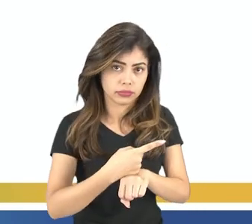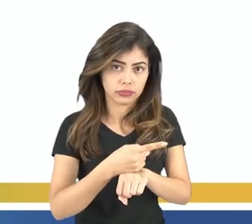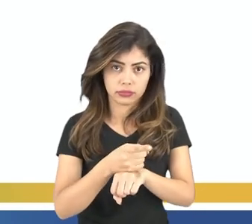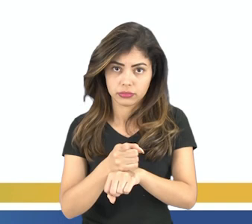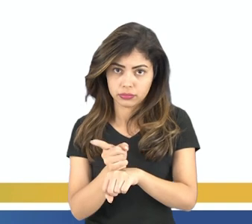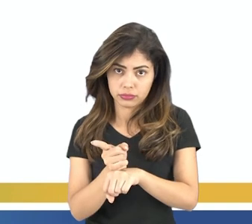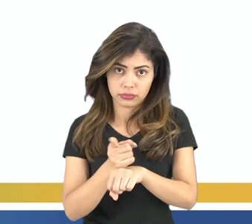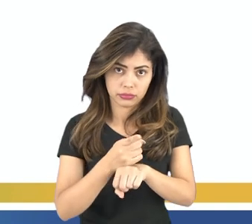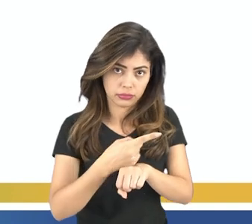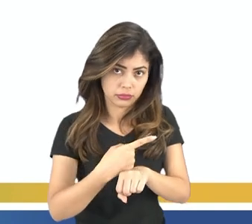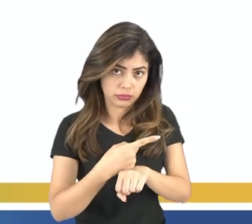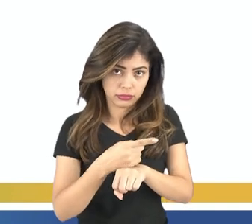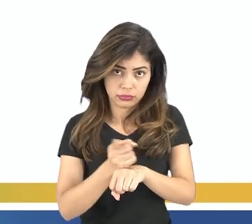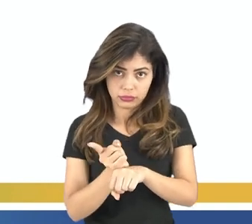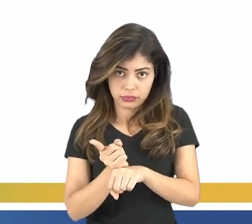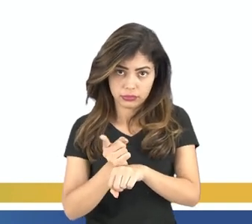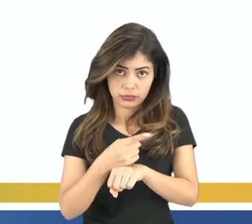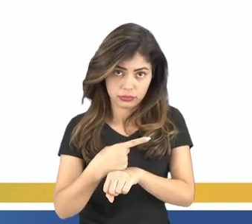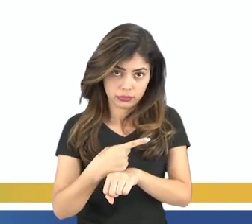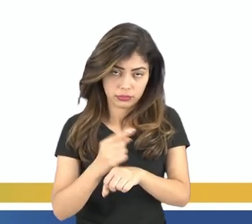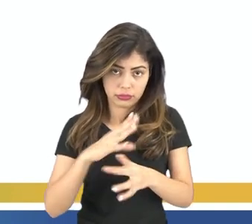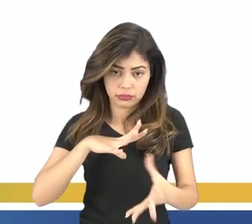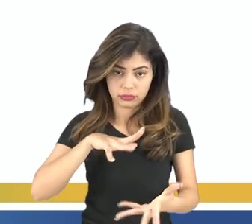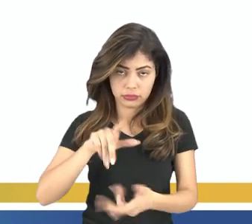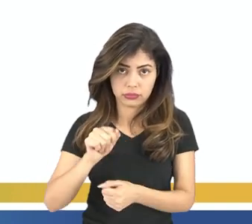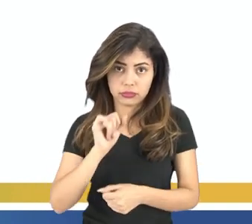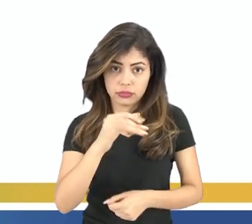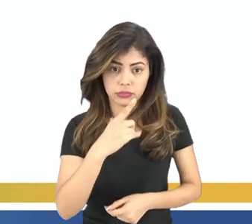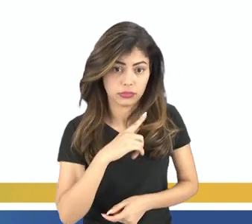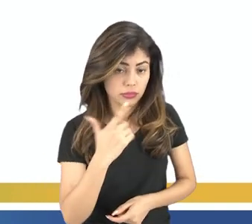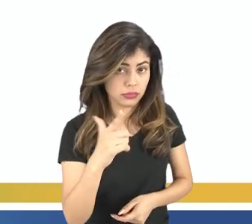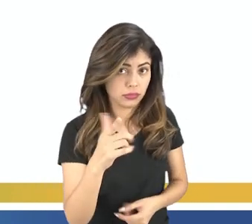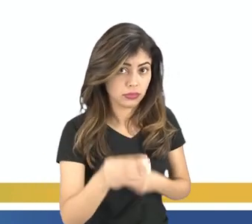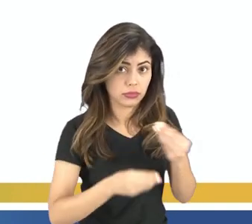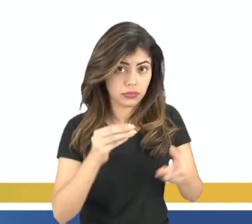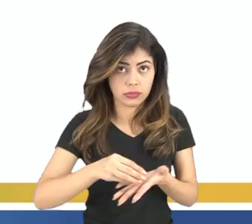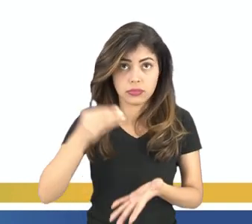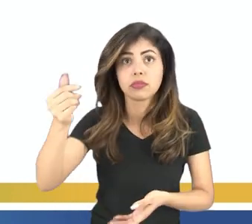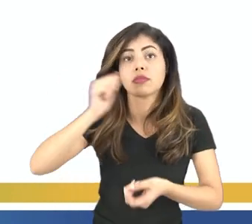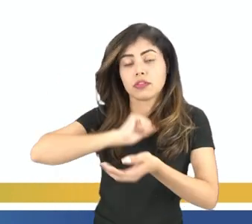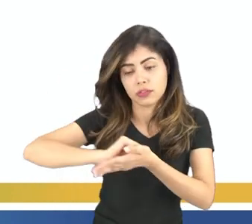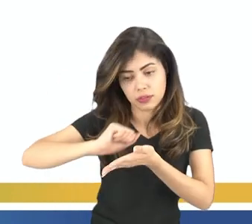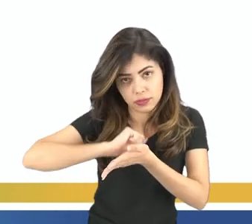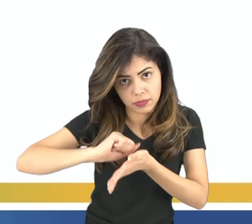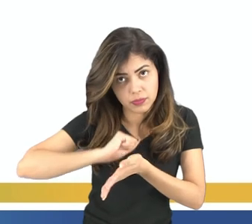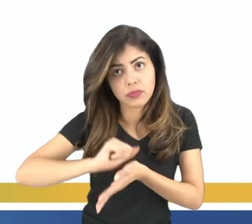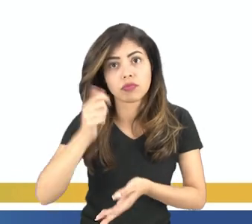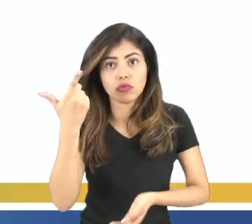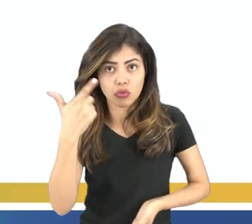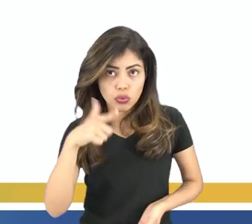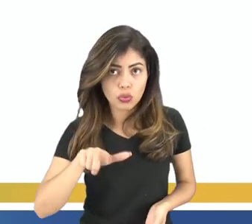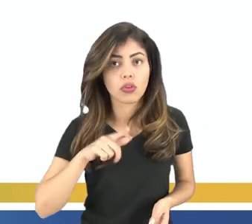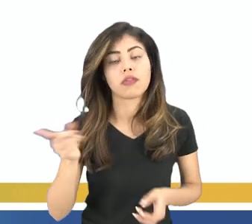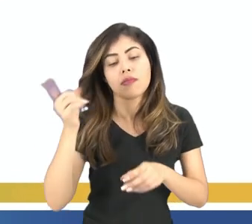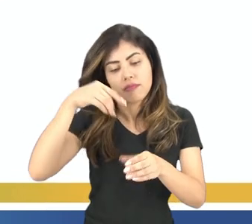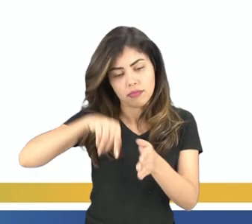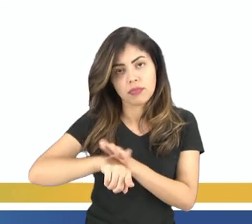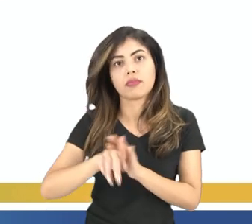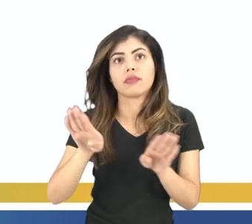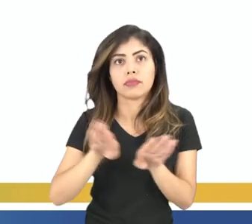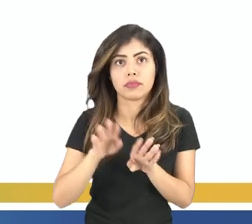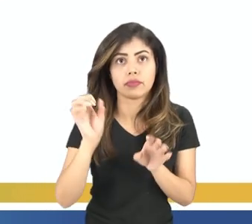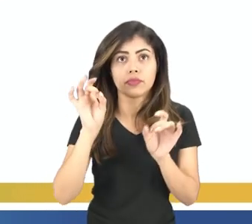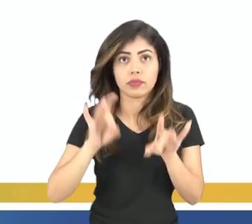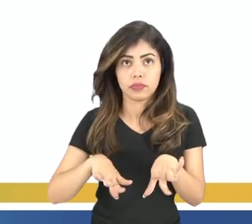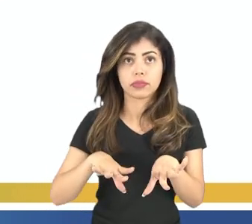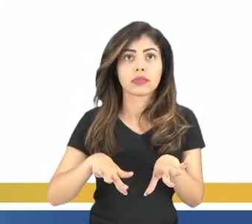magnético da Terra, tentando se alinhar. Se não estiver fazendo isso, você tira, magnetiza de novo e coloca novamente. E aí,